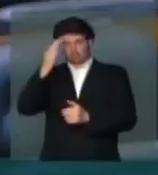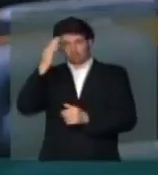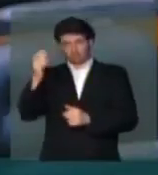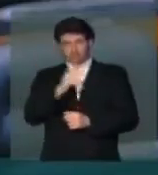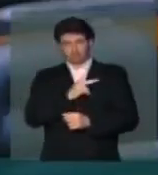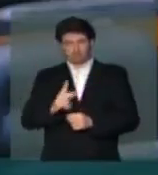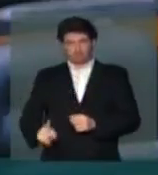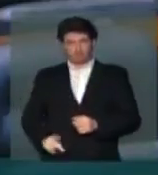obrigado, Sr. Presidente.